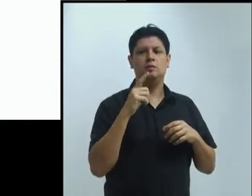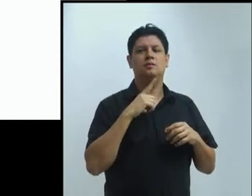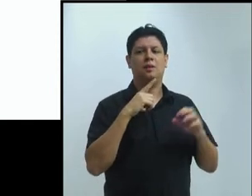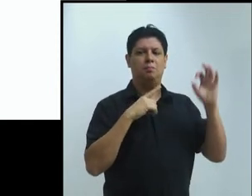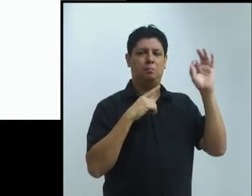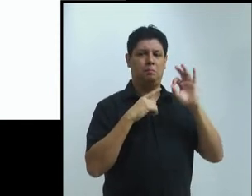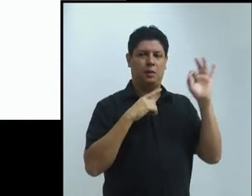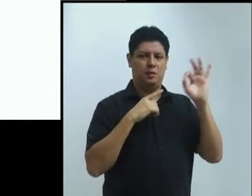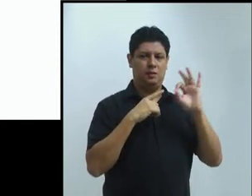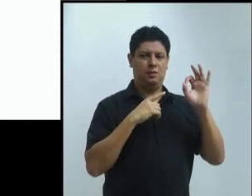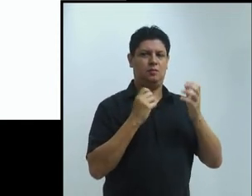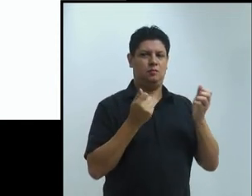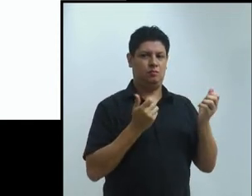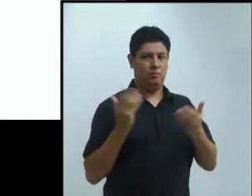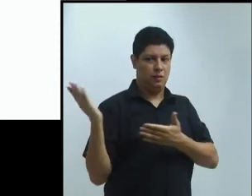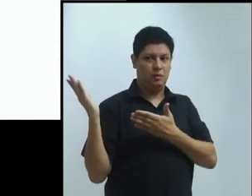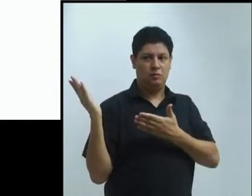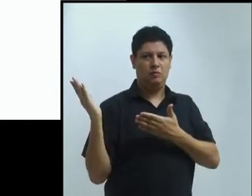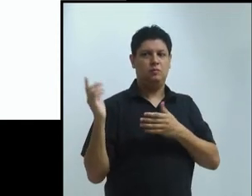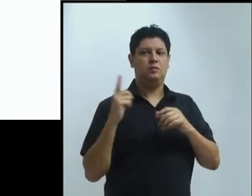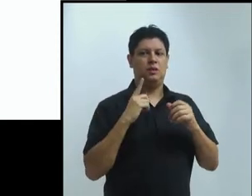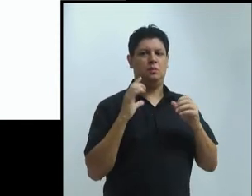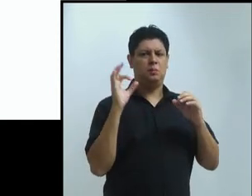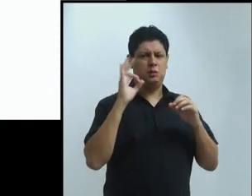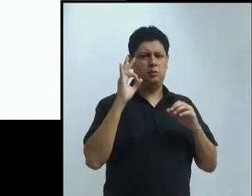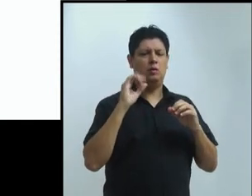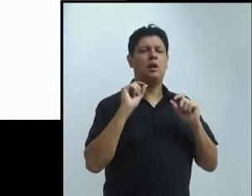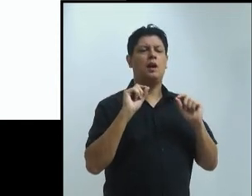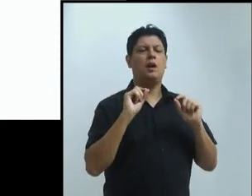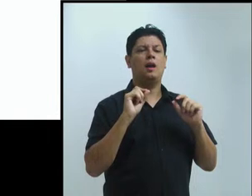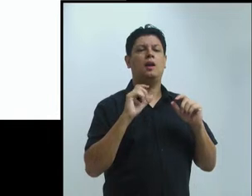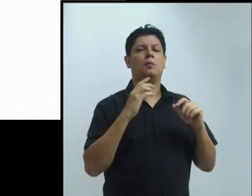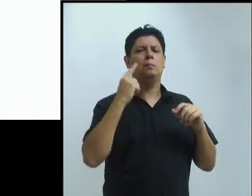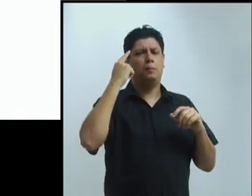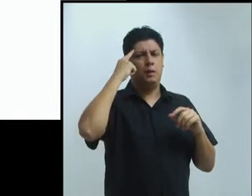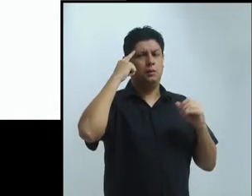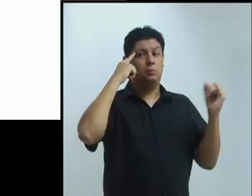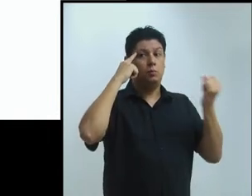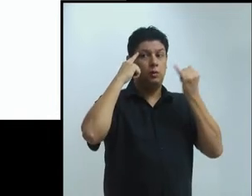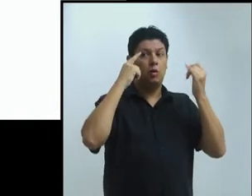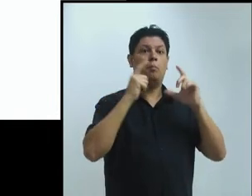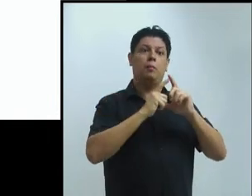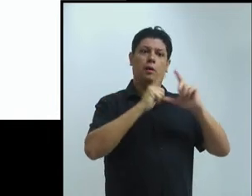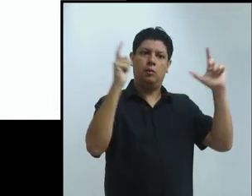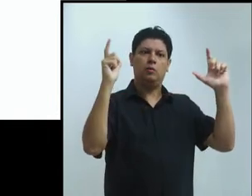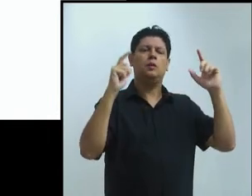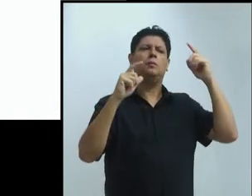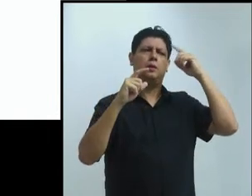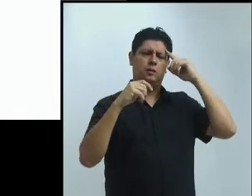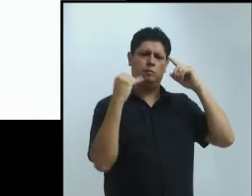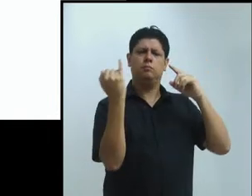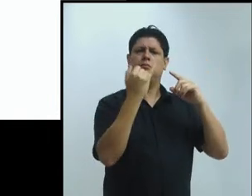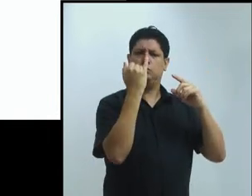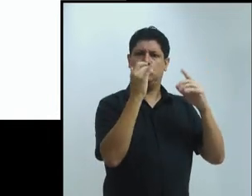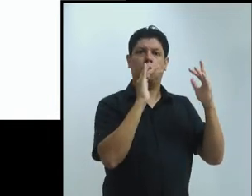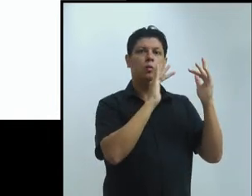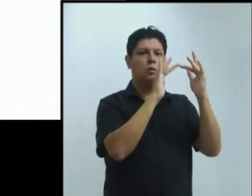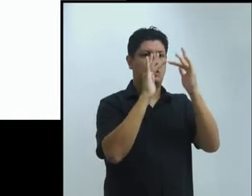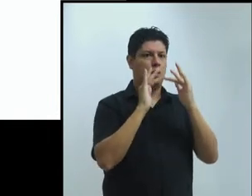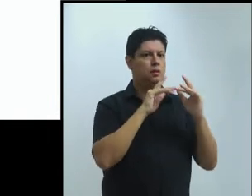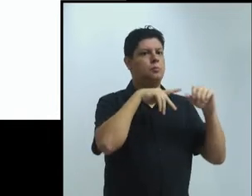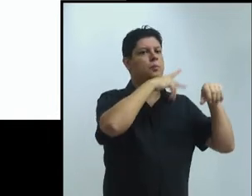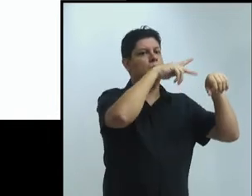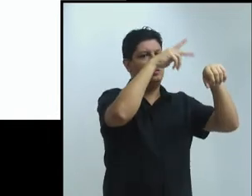E só uma minoria acha que isso é totalmente dispensável. 1% dos respondentes na